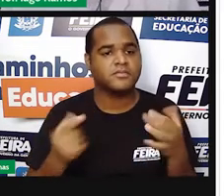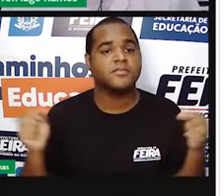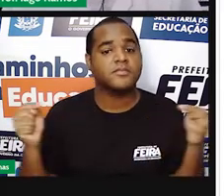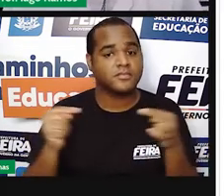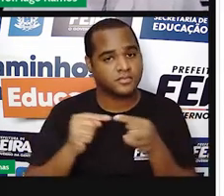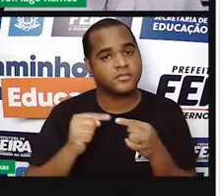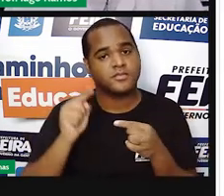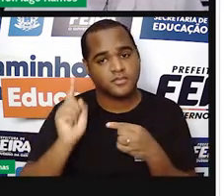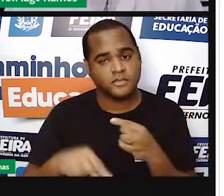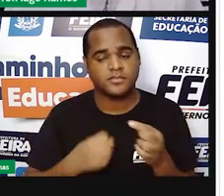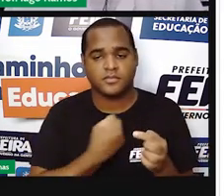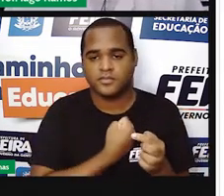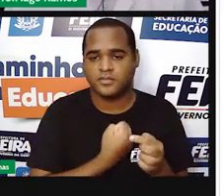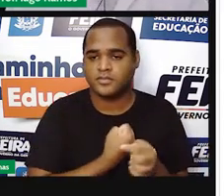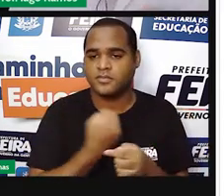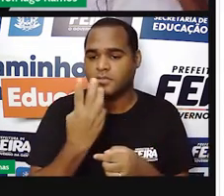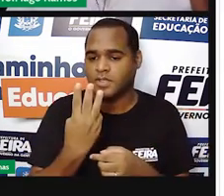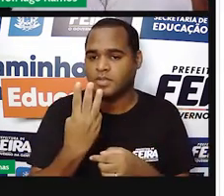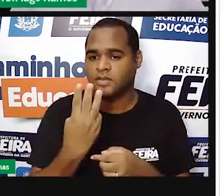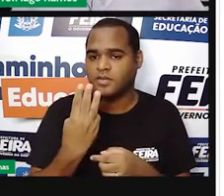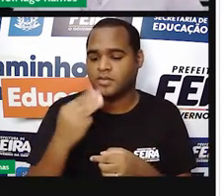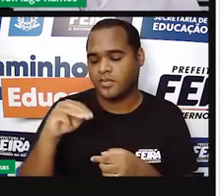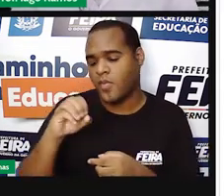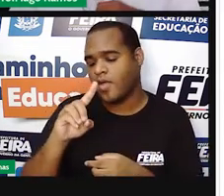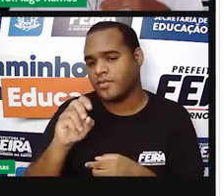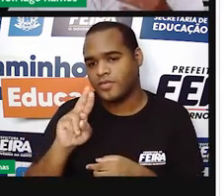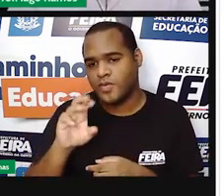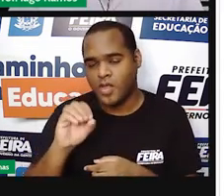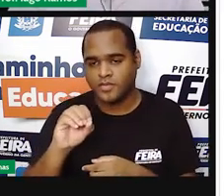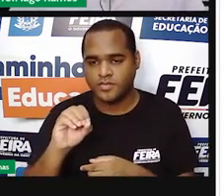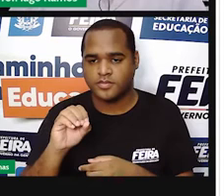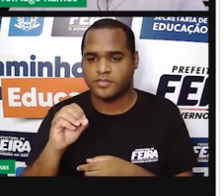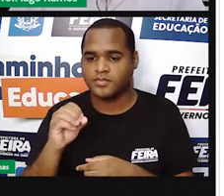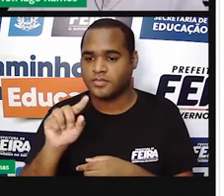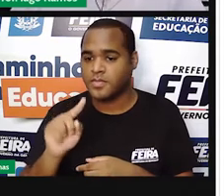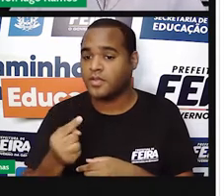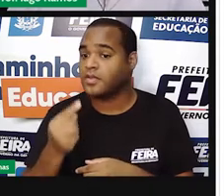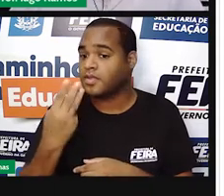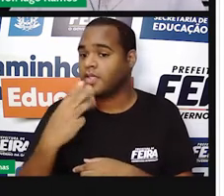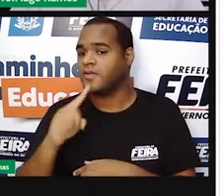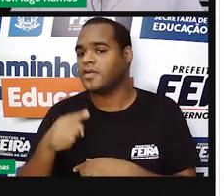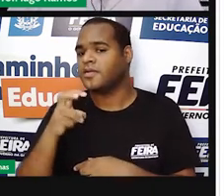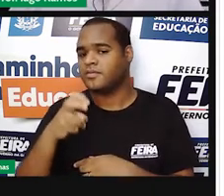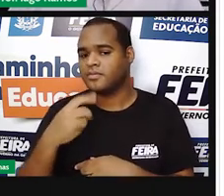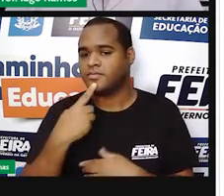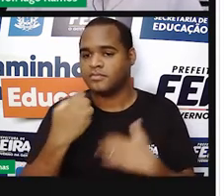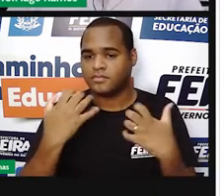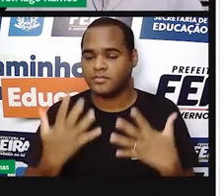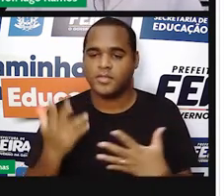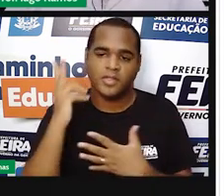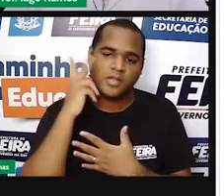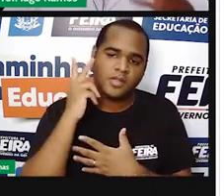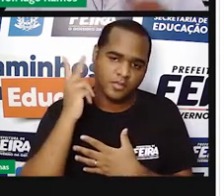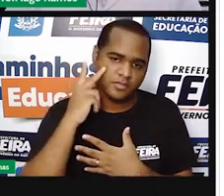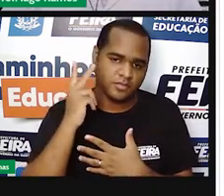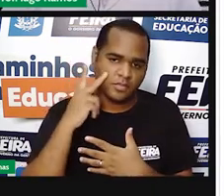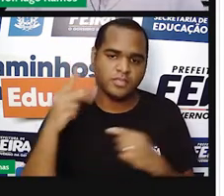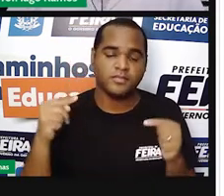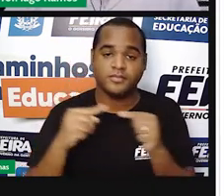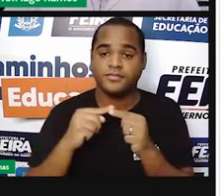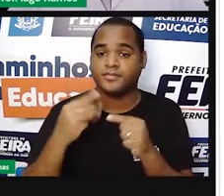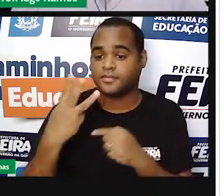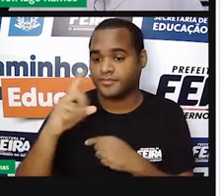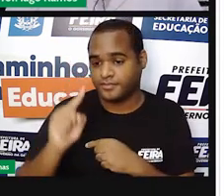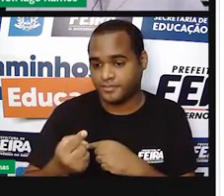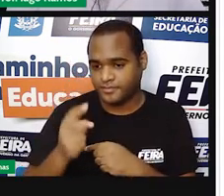será de 3 módulos e meio. 3,5 também não é natural, 3,5 também não é inteiro. 3